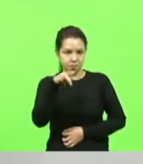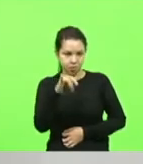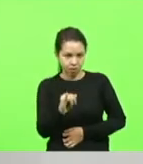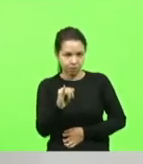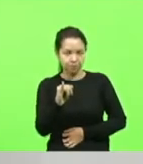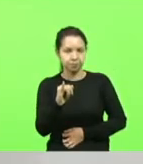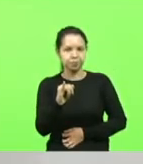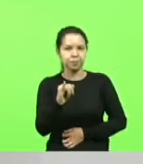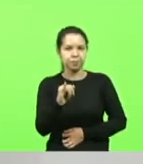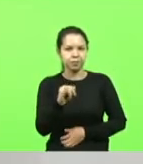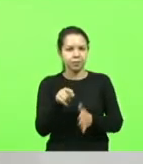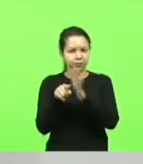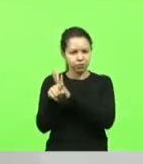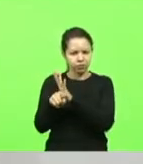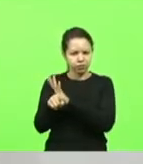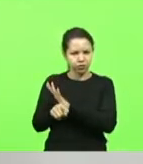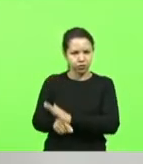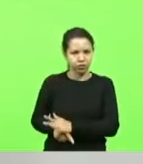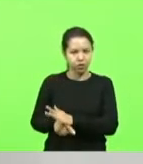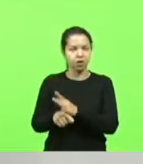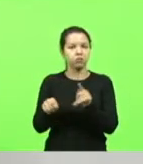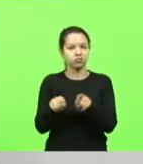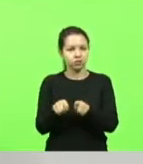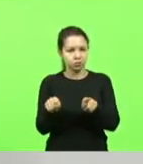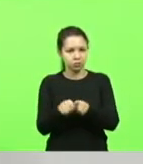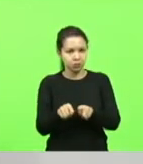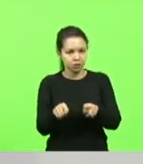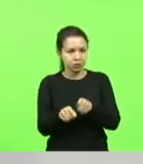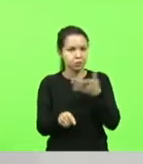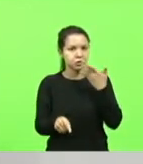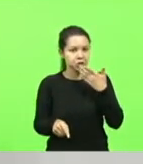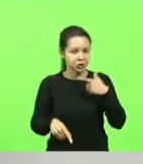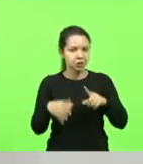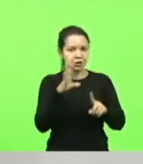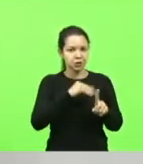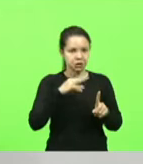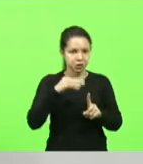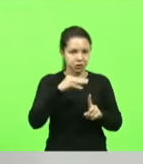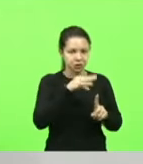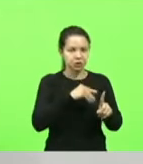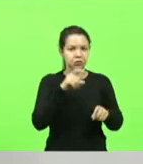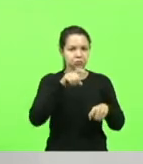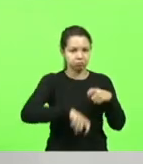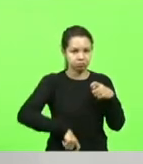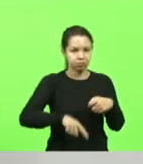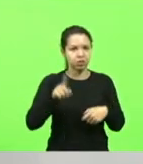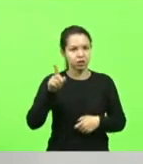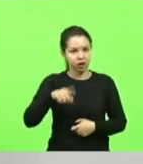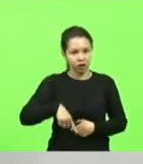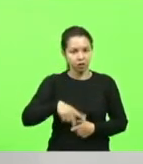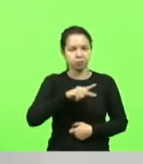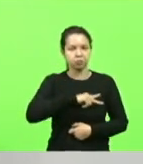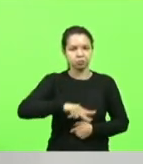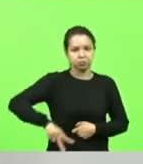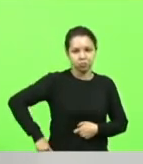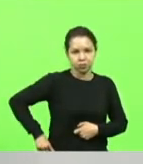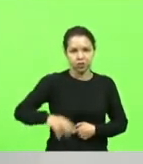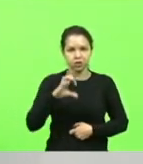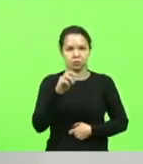investigado, inclusive, por pedofilia. Esse é o presidente da CPI do Covid.